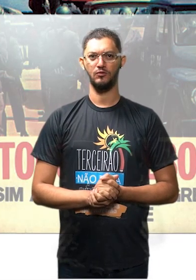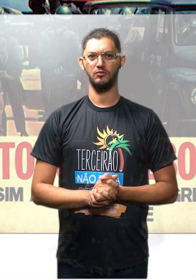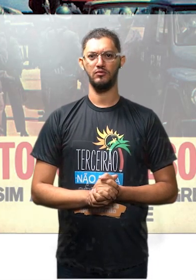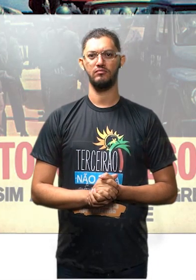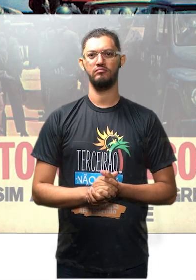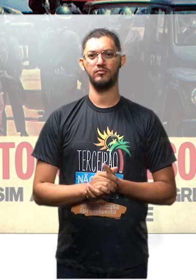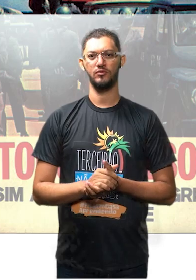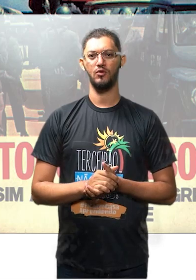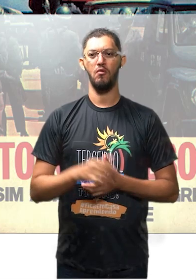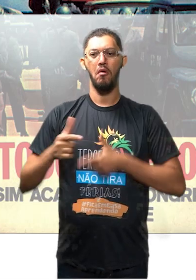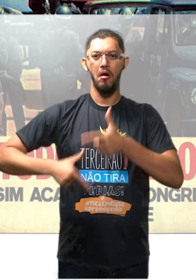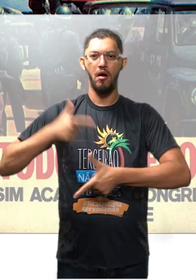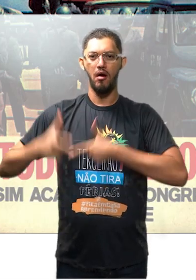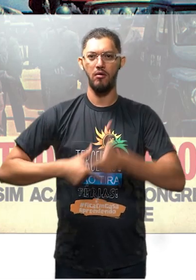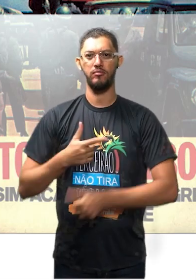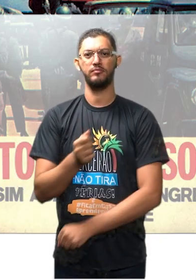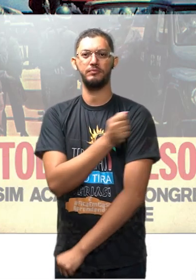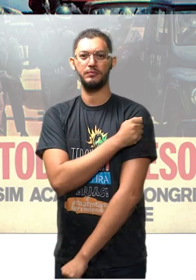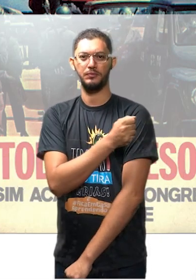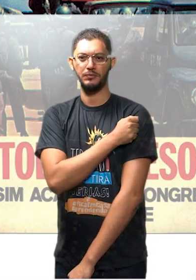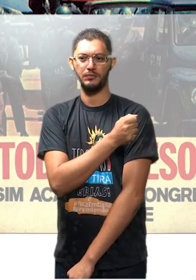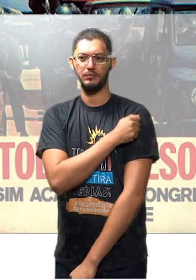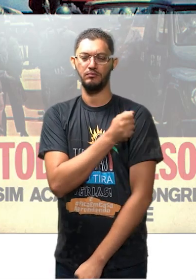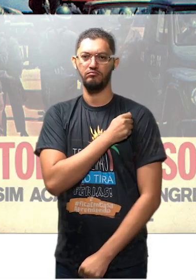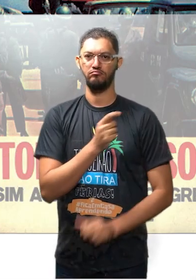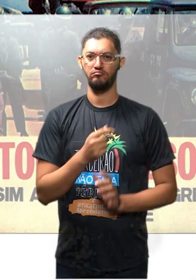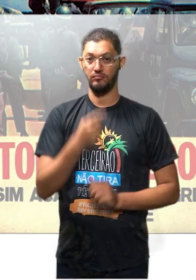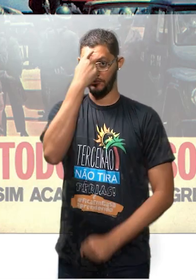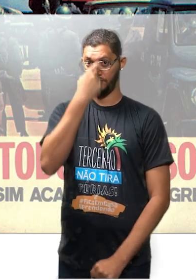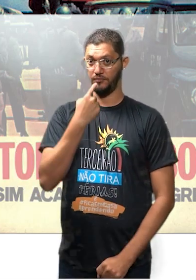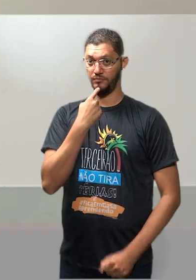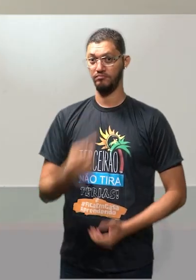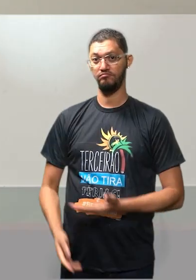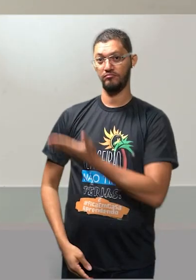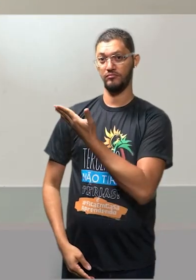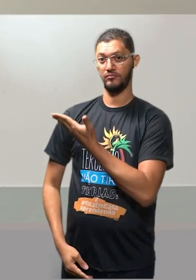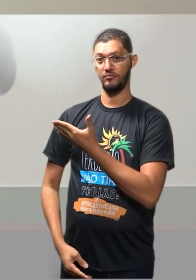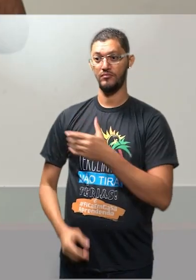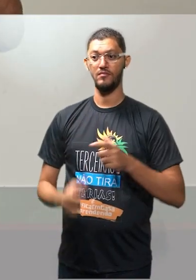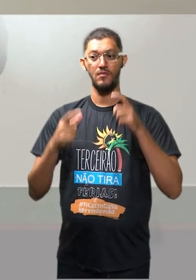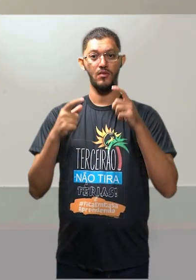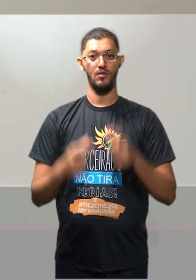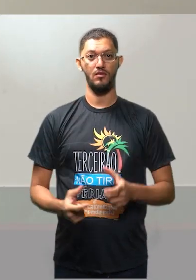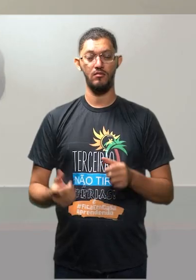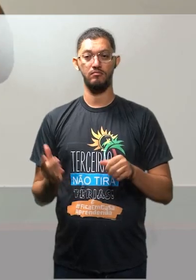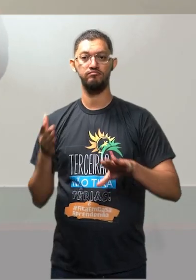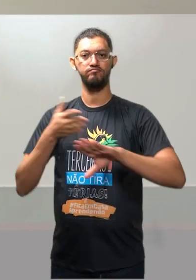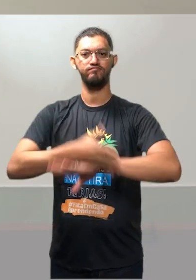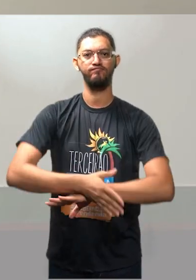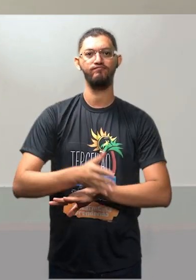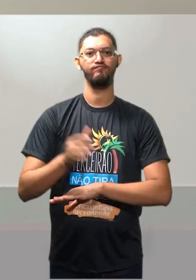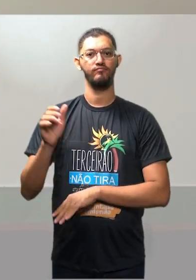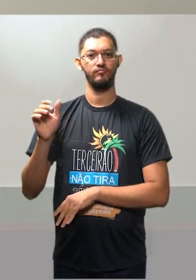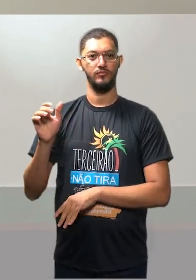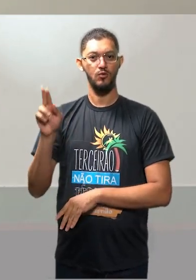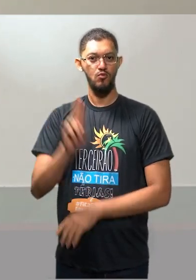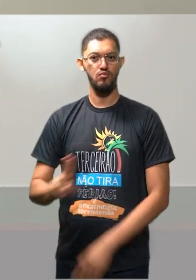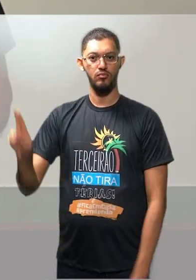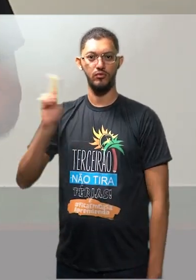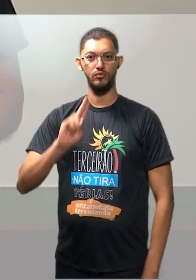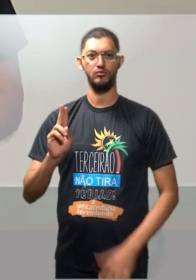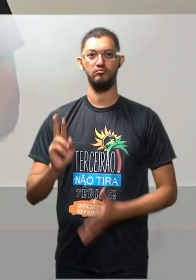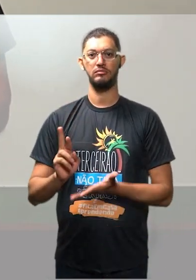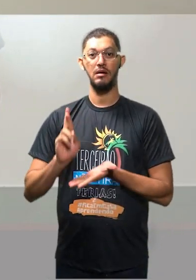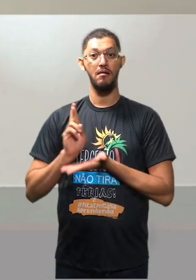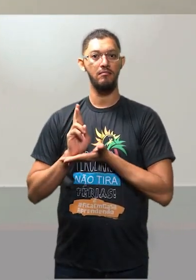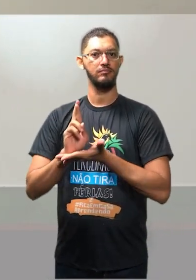estudantil, tá? Aparecendo aí o símbolo da UNE, pra onde vocês vão. Vão entrar na universidade. E esse é o órgão que representa